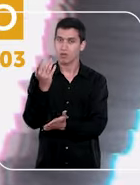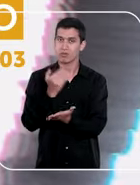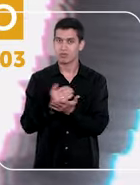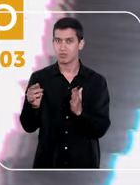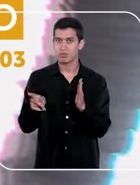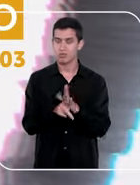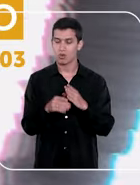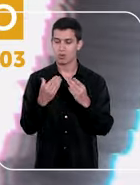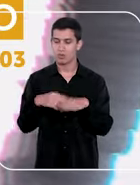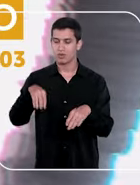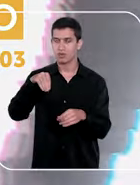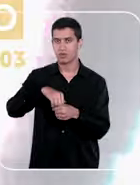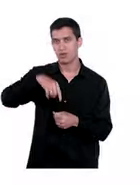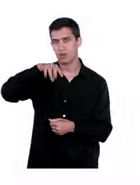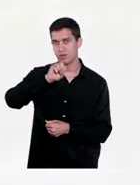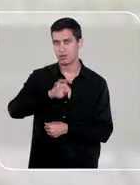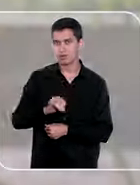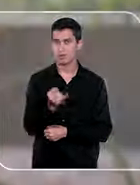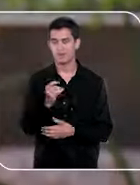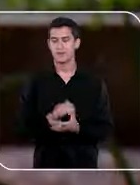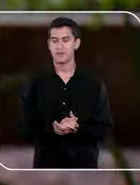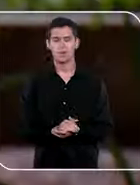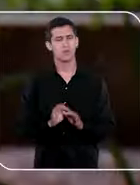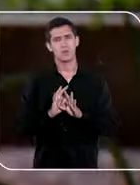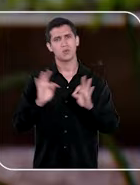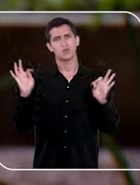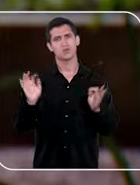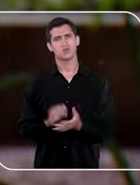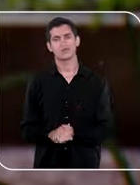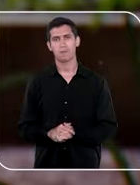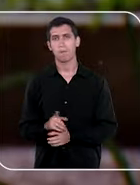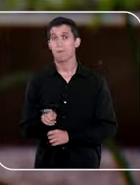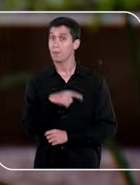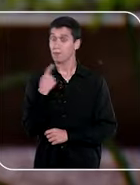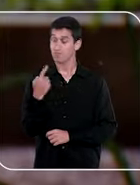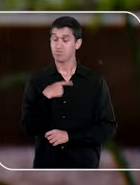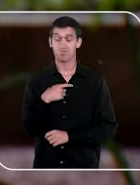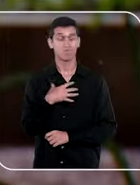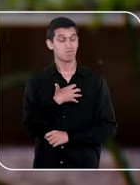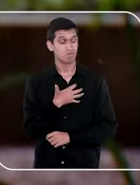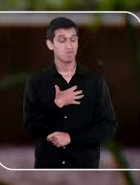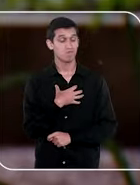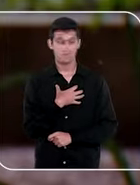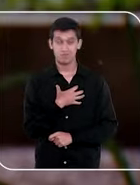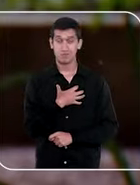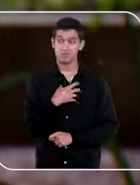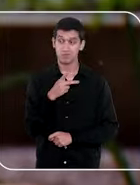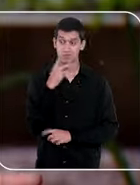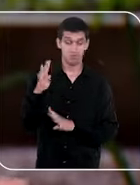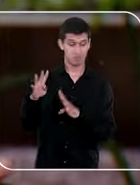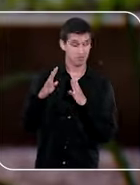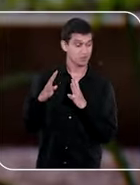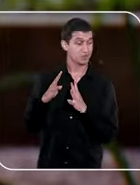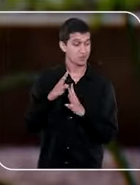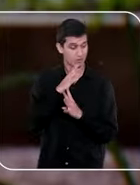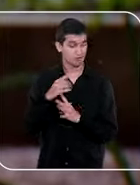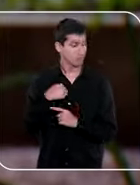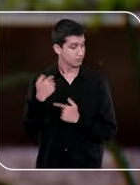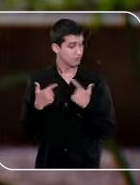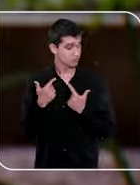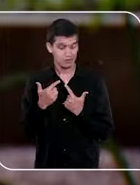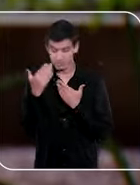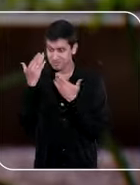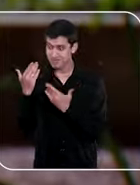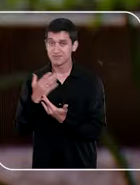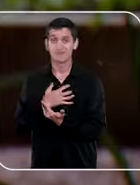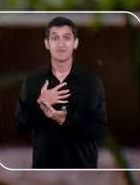concurso interno do STJ. Foi maravilhoso. A gente se sentiu assim, reconhecido pelo trabalho que a gente vinha fazendo,